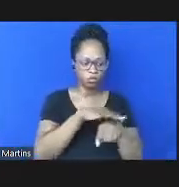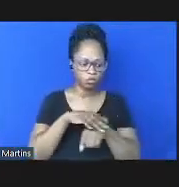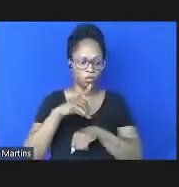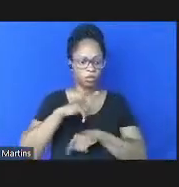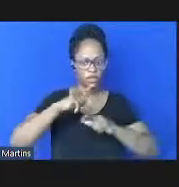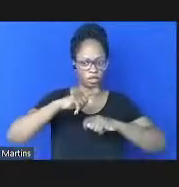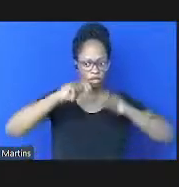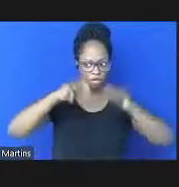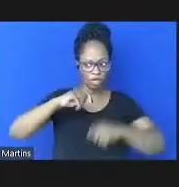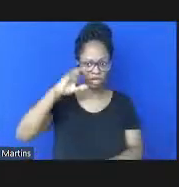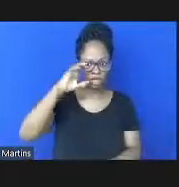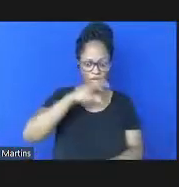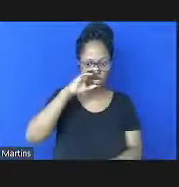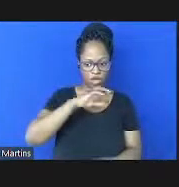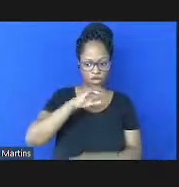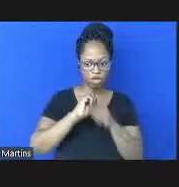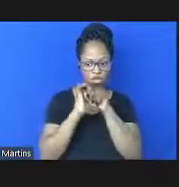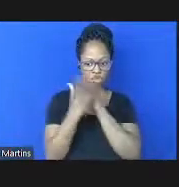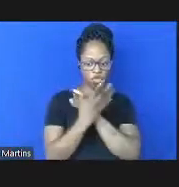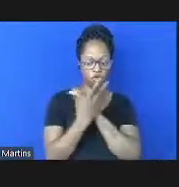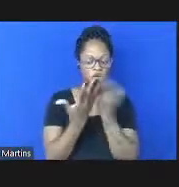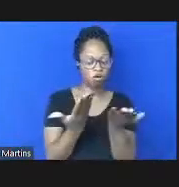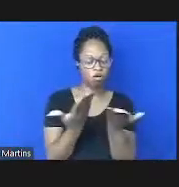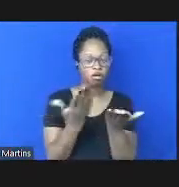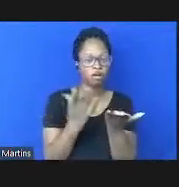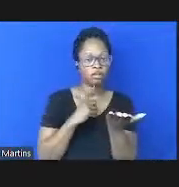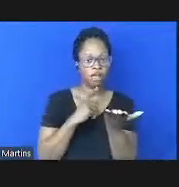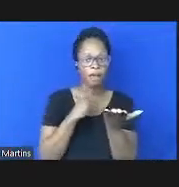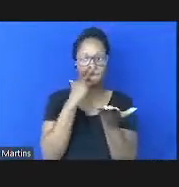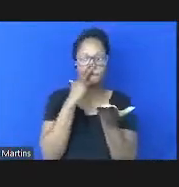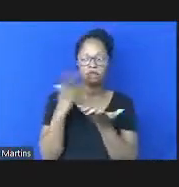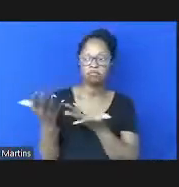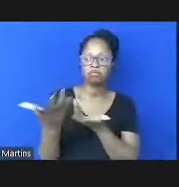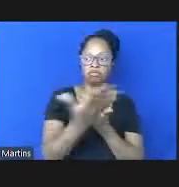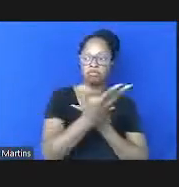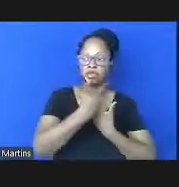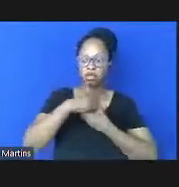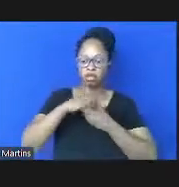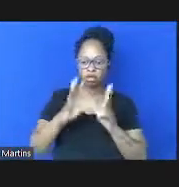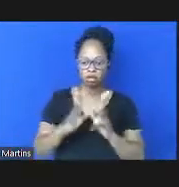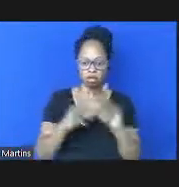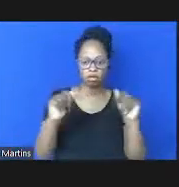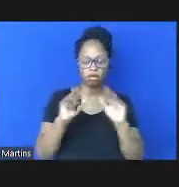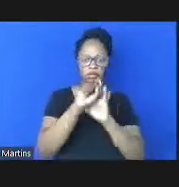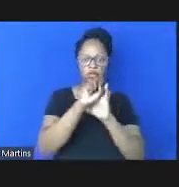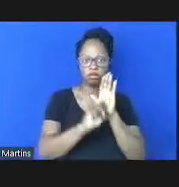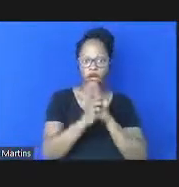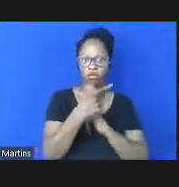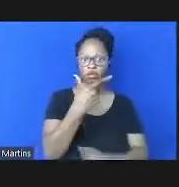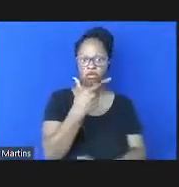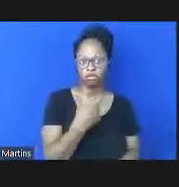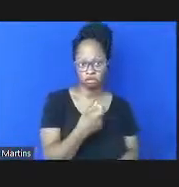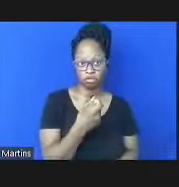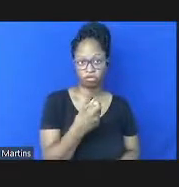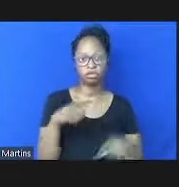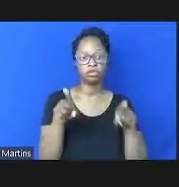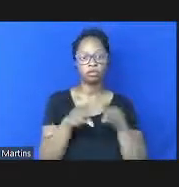emergentes como o COVID-19 que ameaçam engolir o mundo desde os finais do século XX ou evoluções